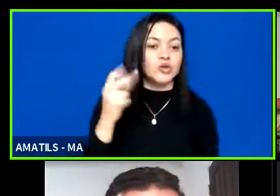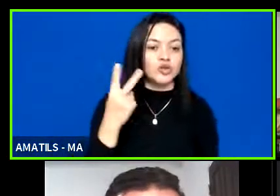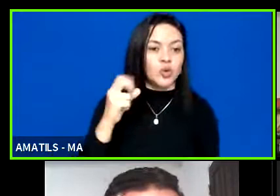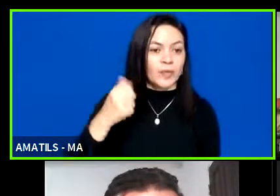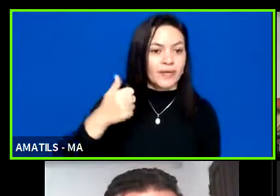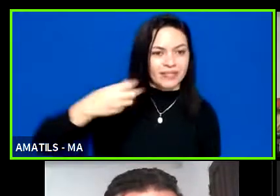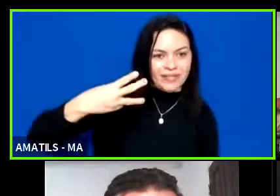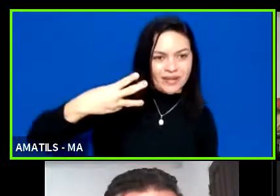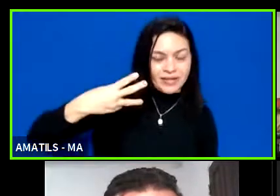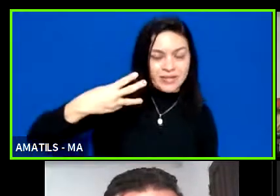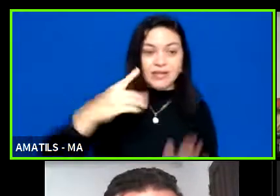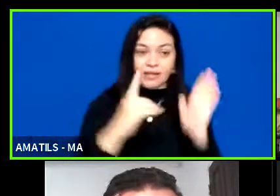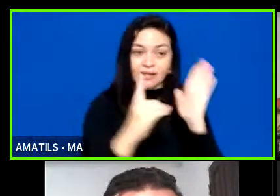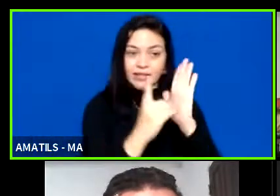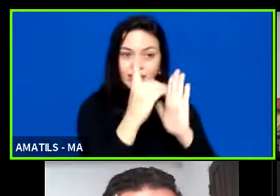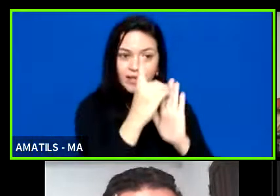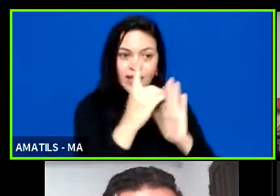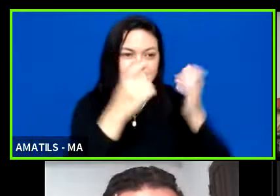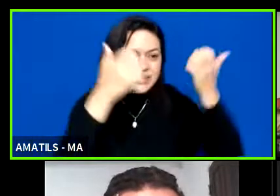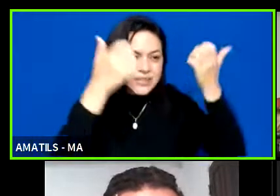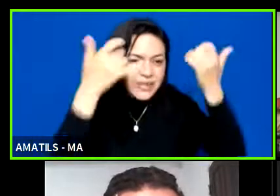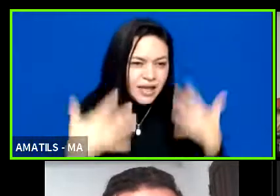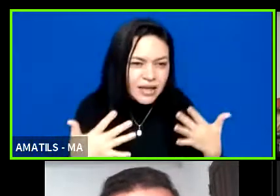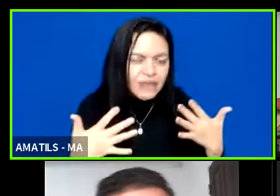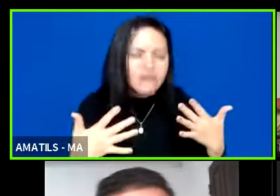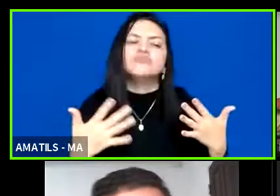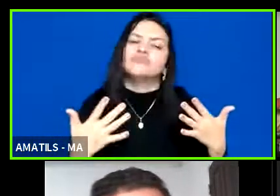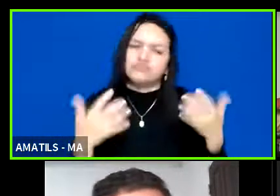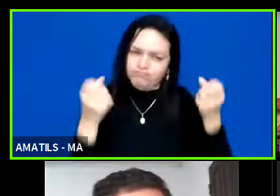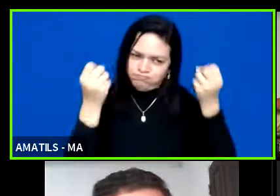E, nesse decreto, então, vem de uma maneira mais...